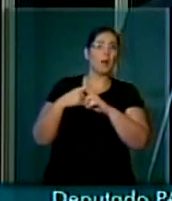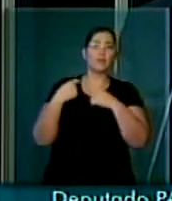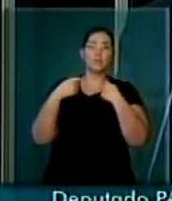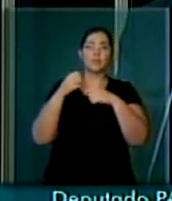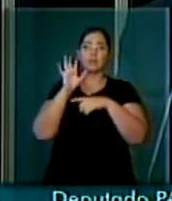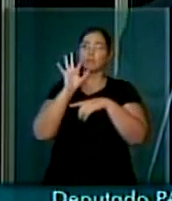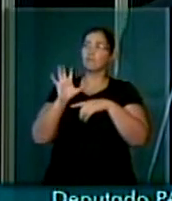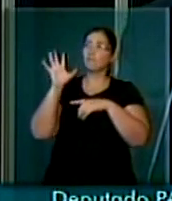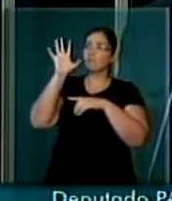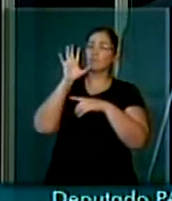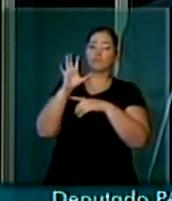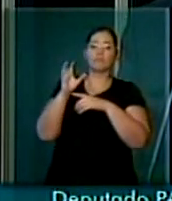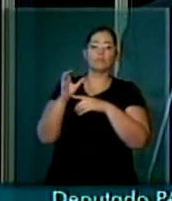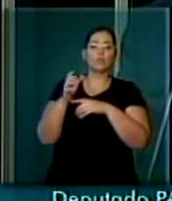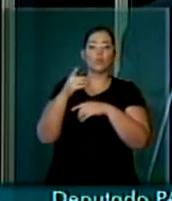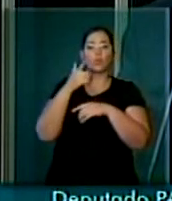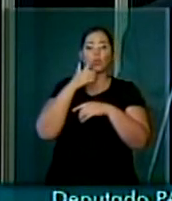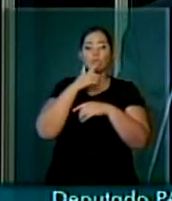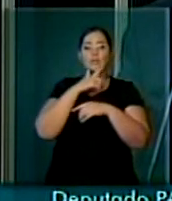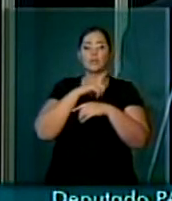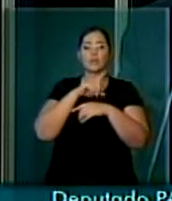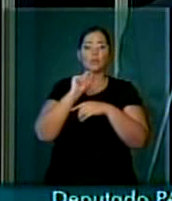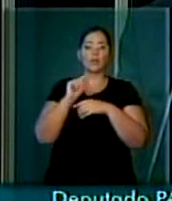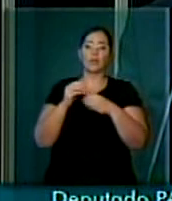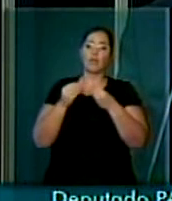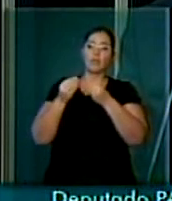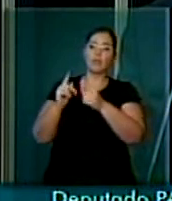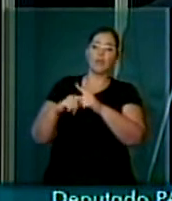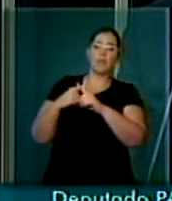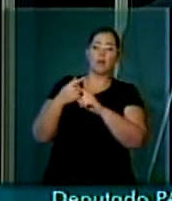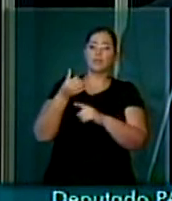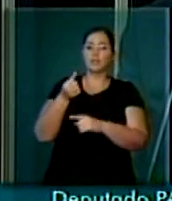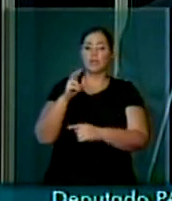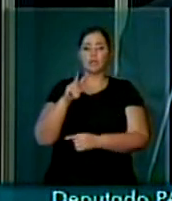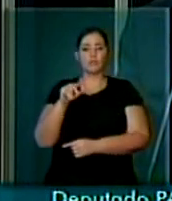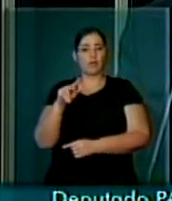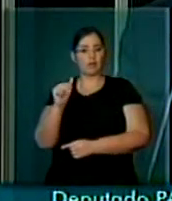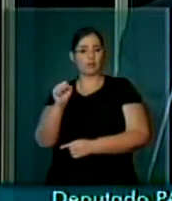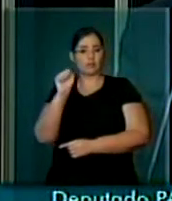contemplados com seis varas federais,